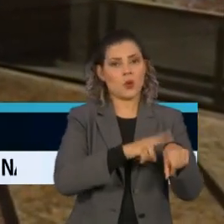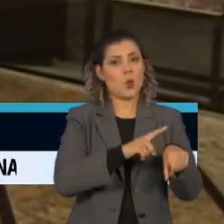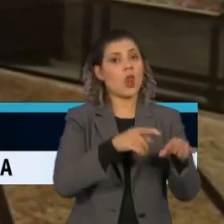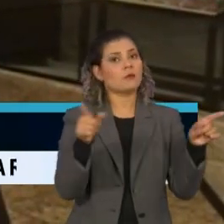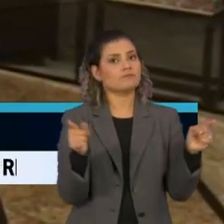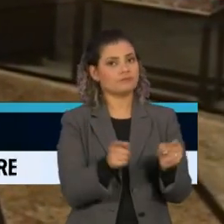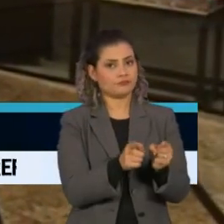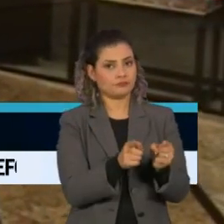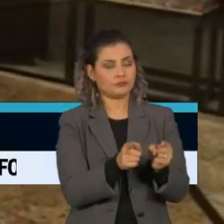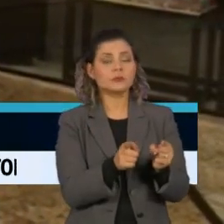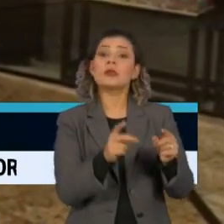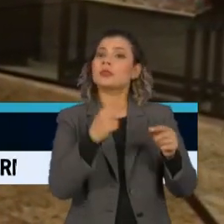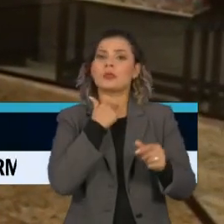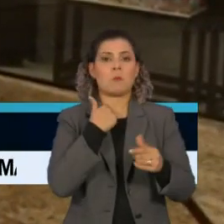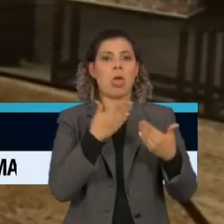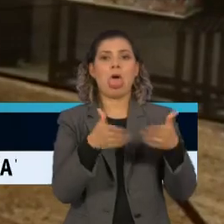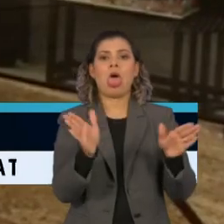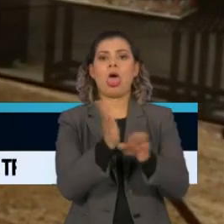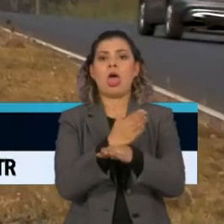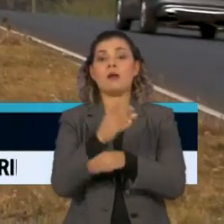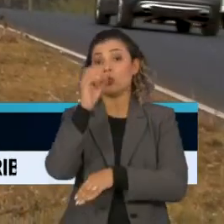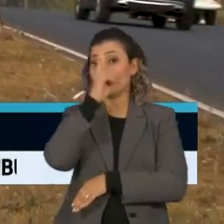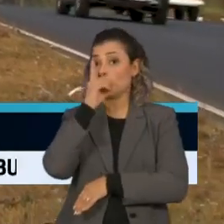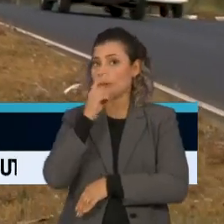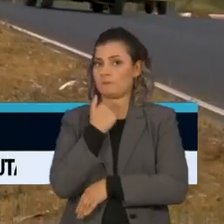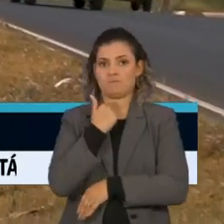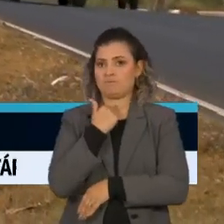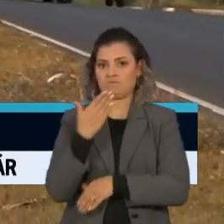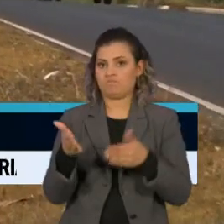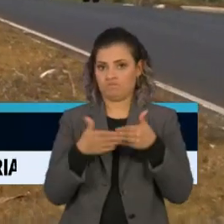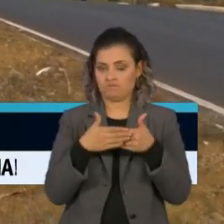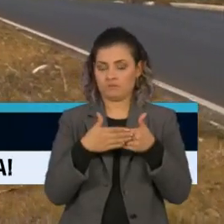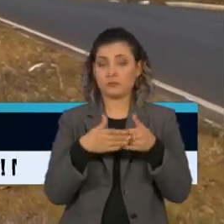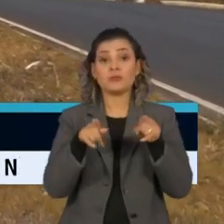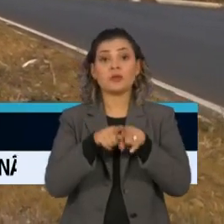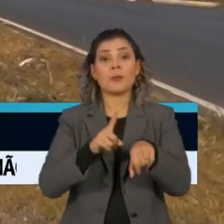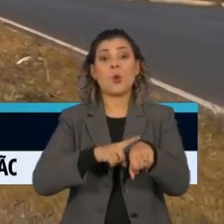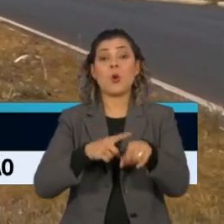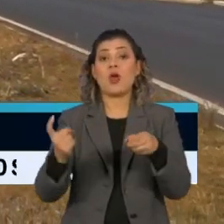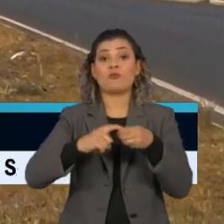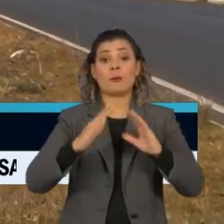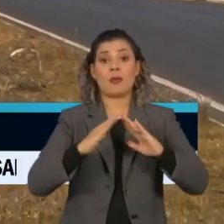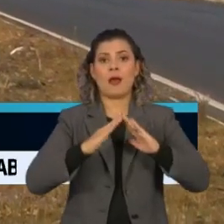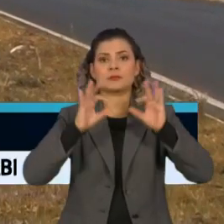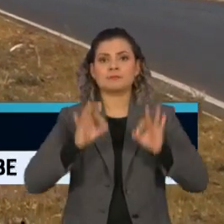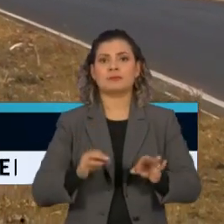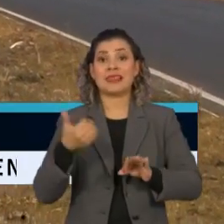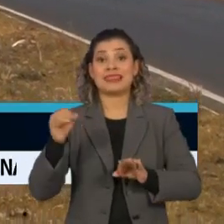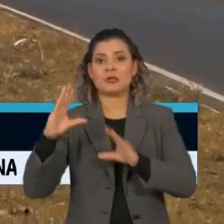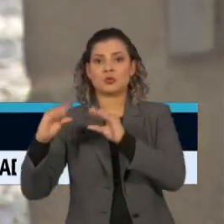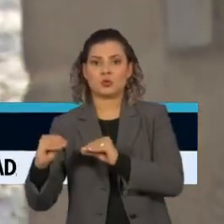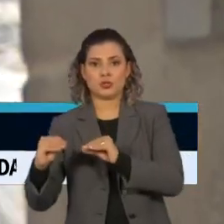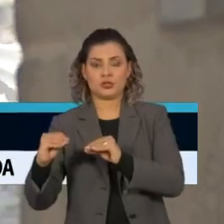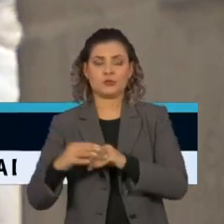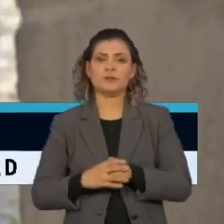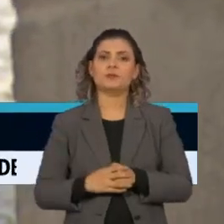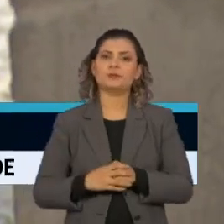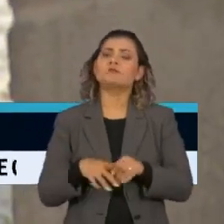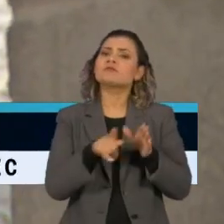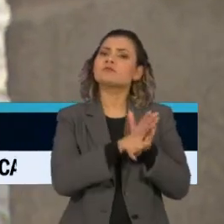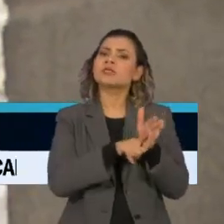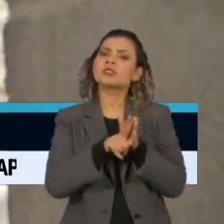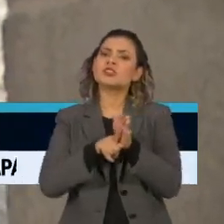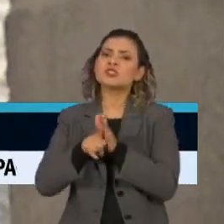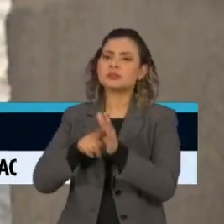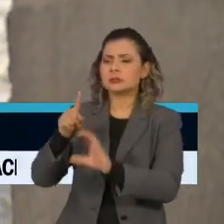horário reduzido e não poderão abrir aos domingos. O documento ainda prevê toque de recolher a partir das 10 da noite. Um estudo feito